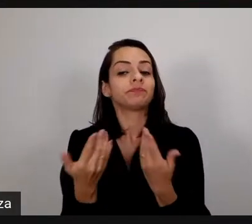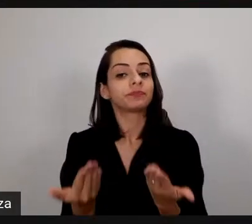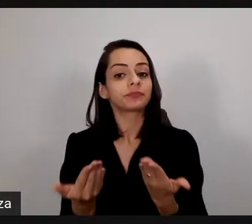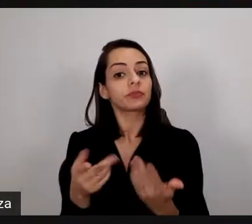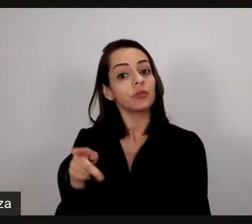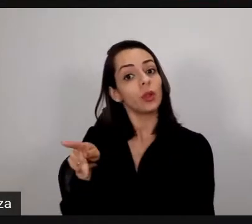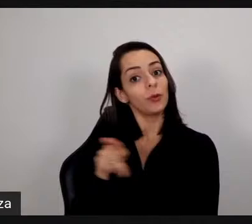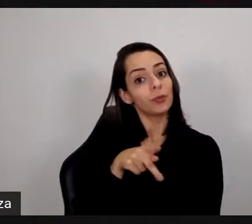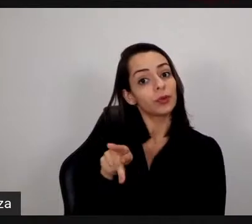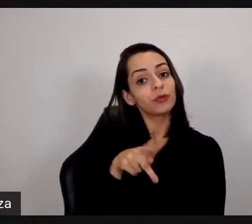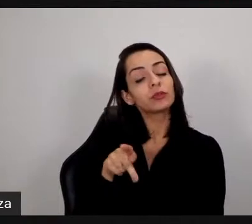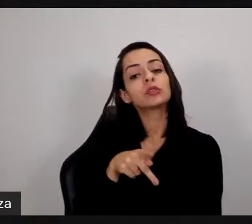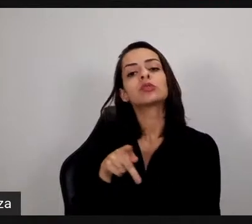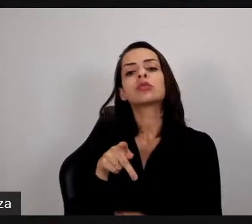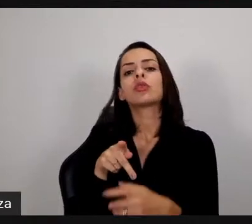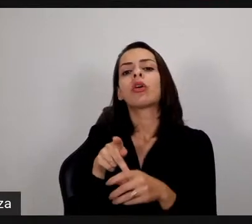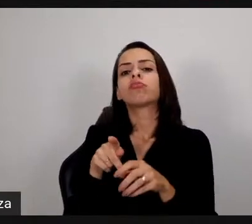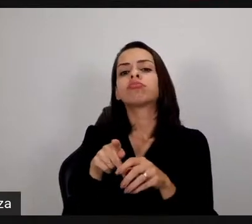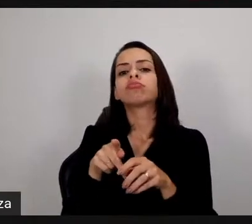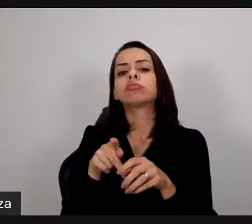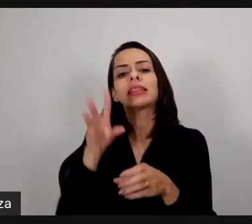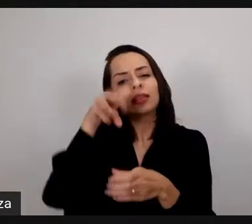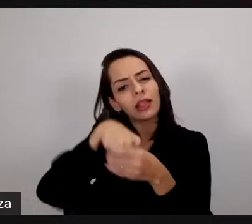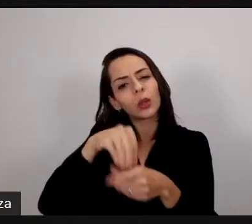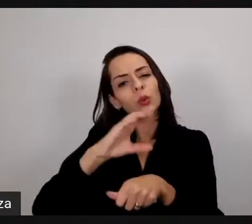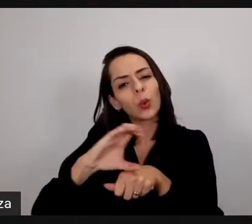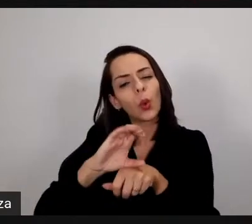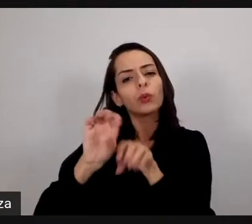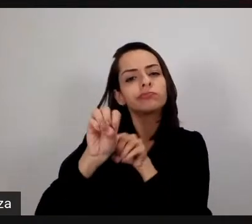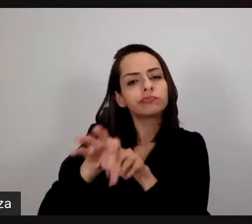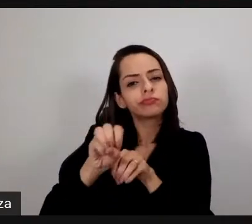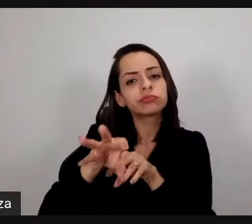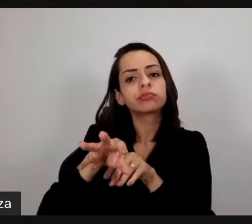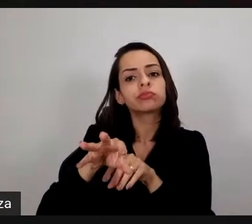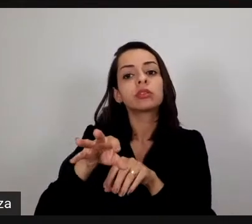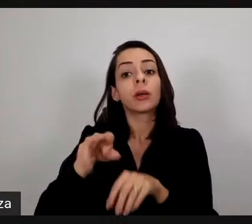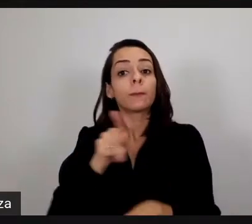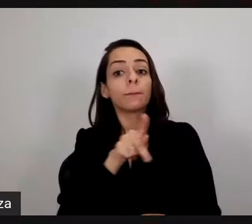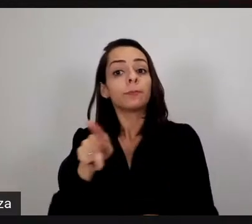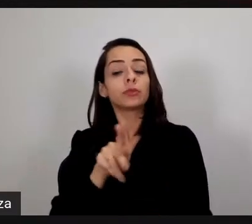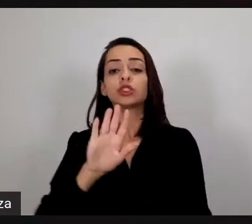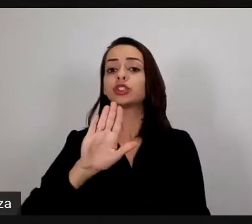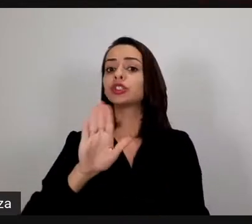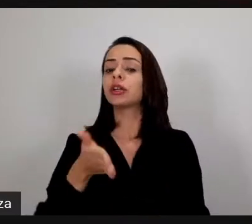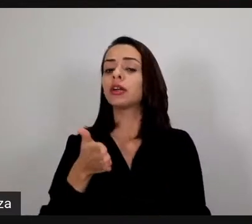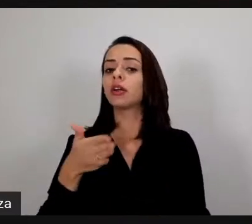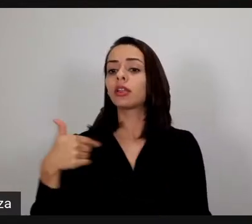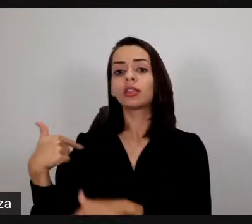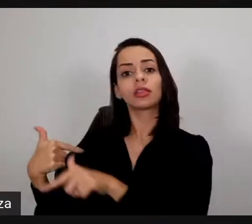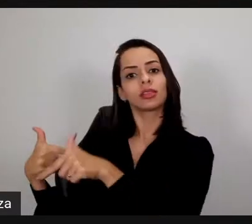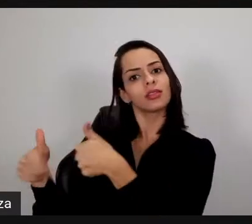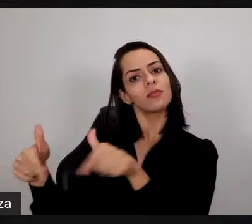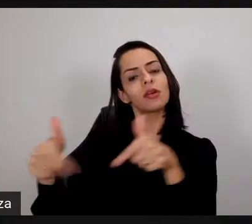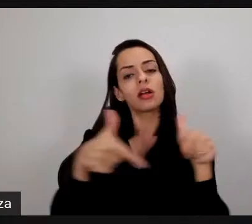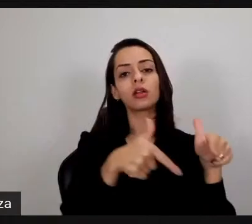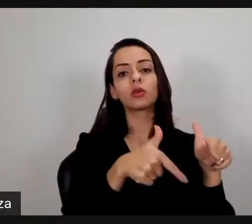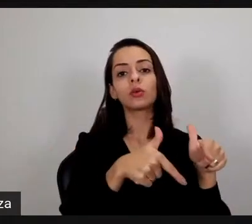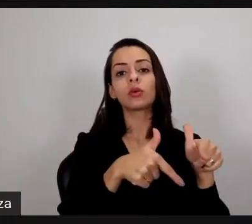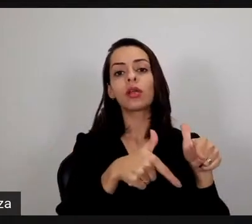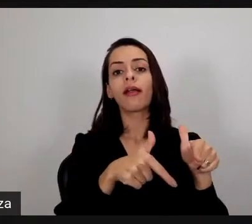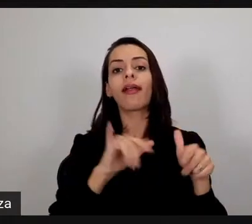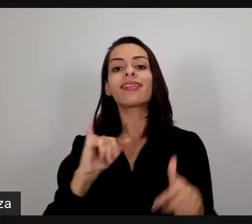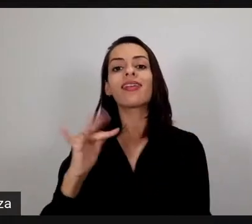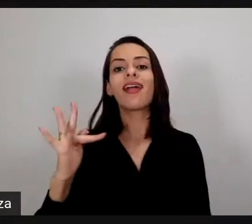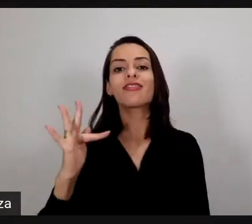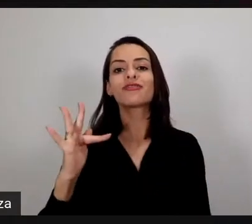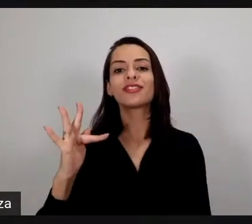desenvolver as atividades desse curso com vocês, eles atuam em diferentes institutos federais,